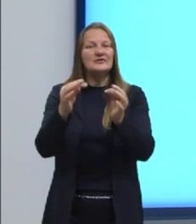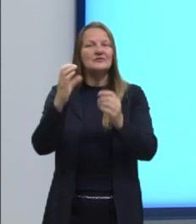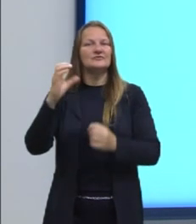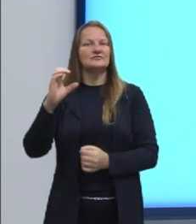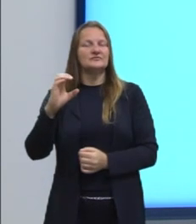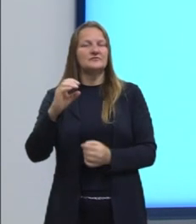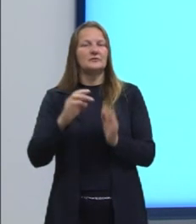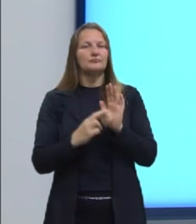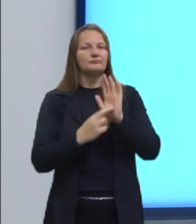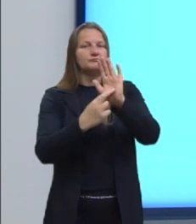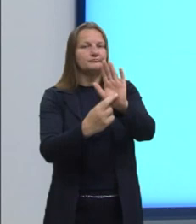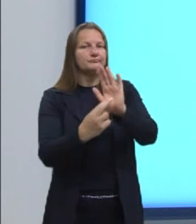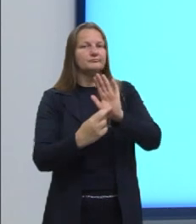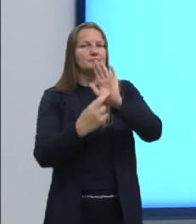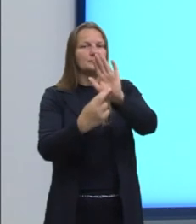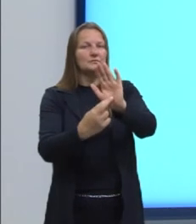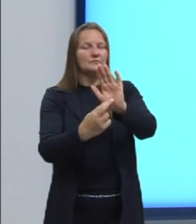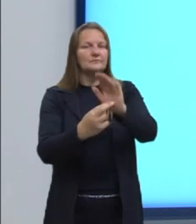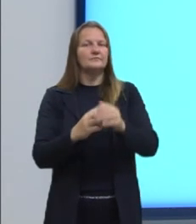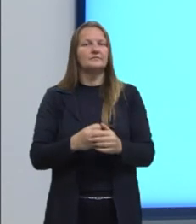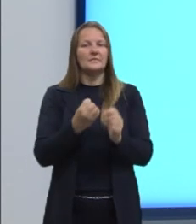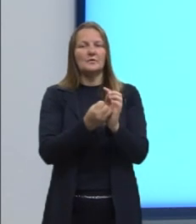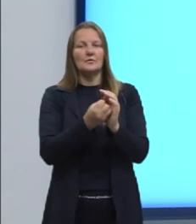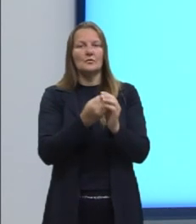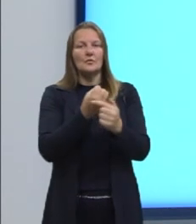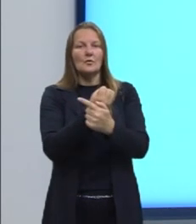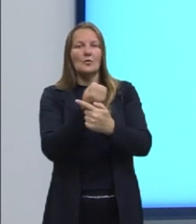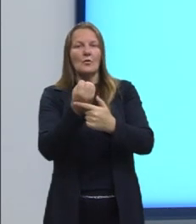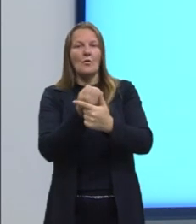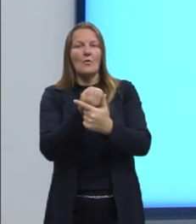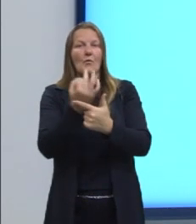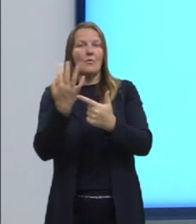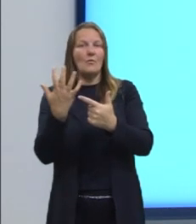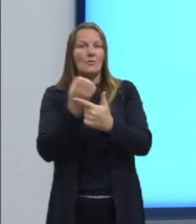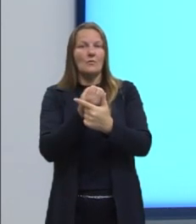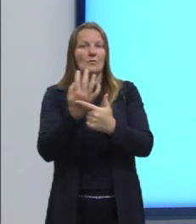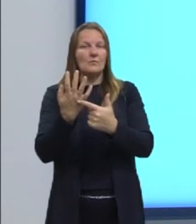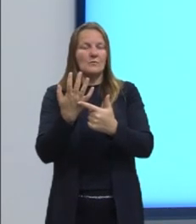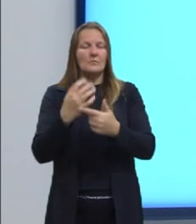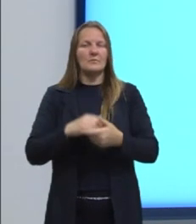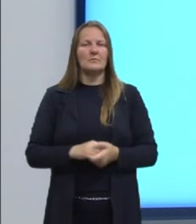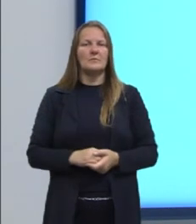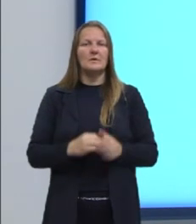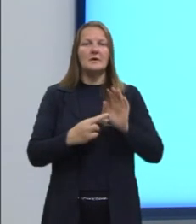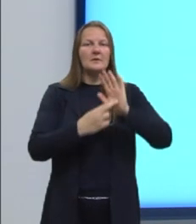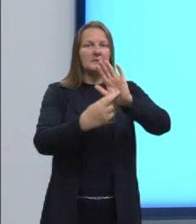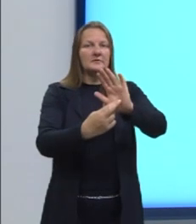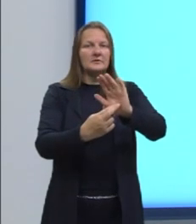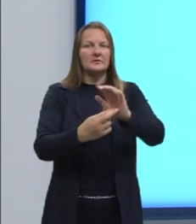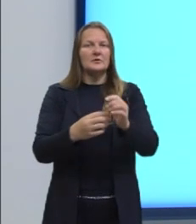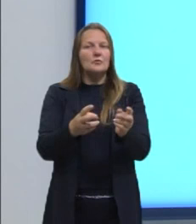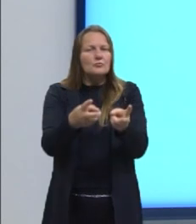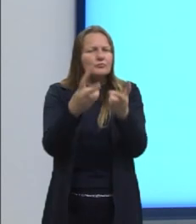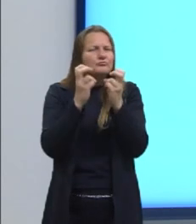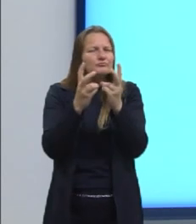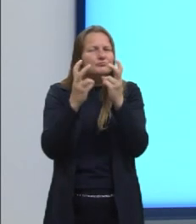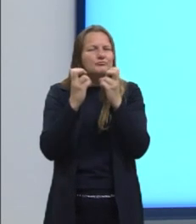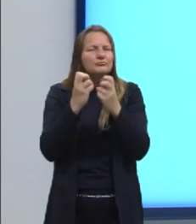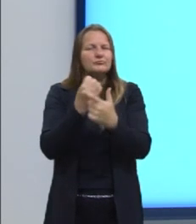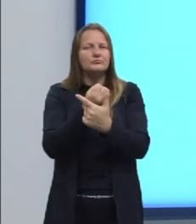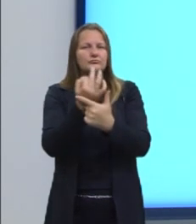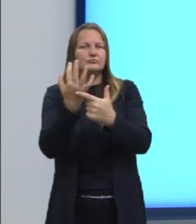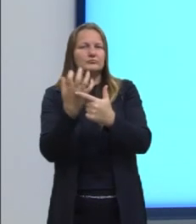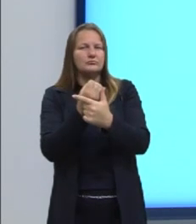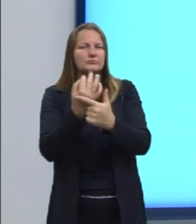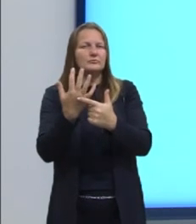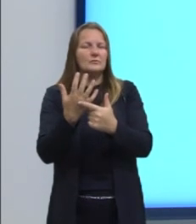representações algébricas. O que faz parte disso? Identificar representações algébricas